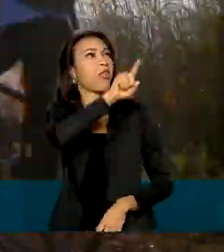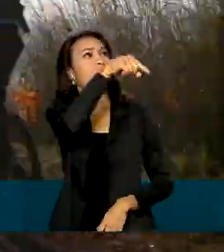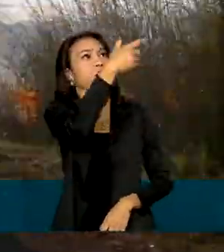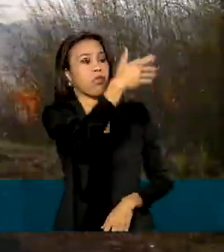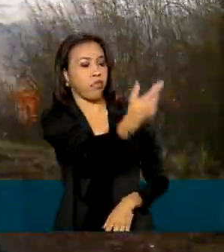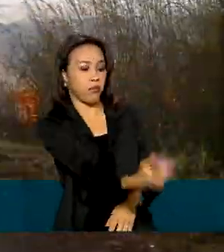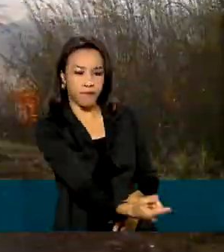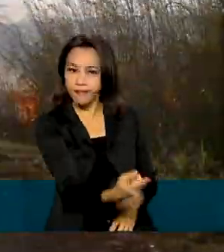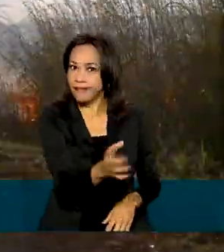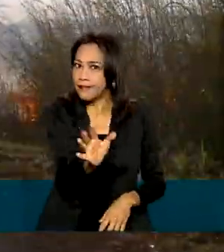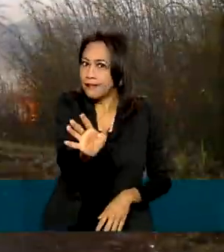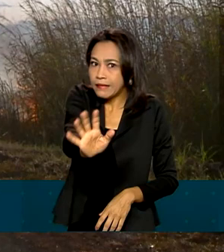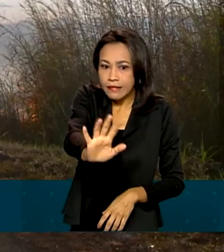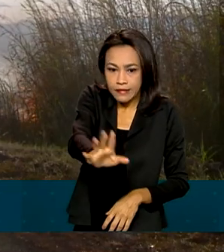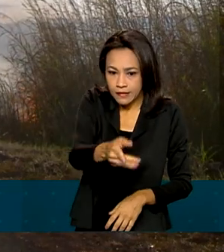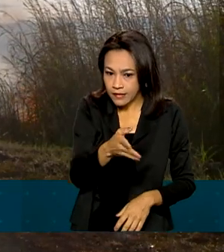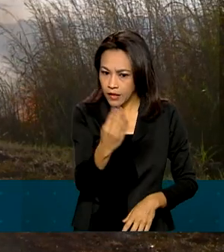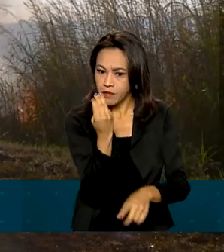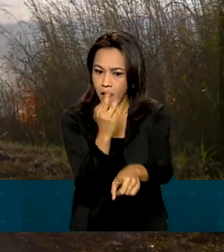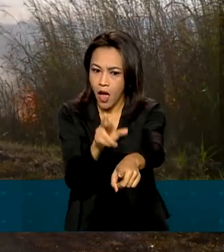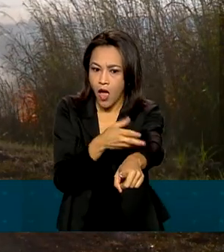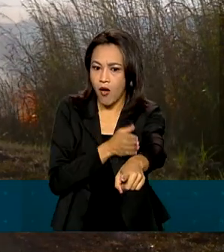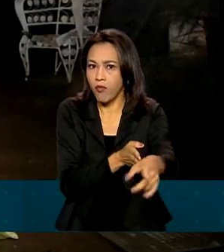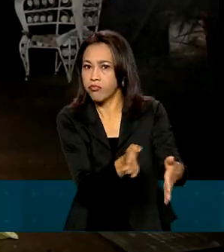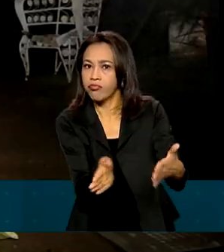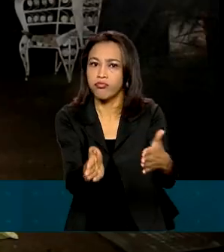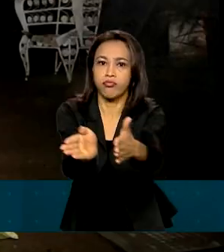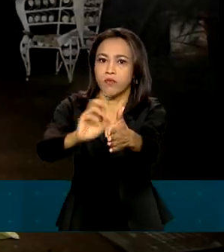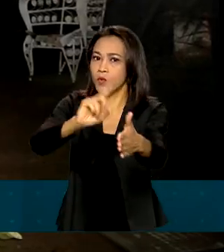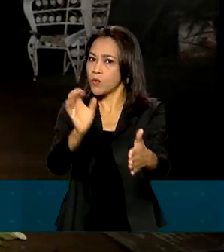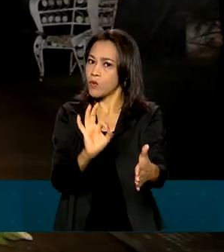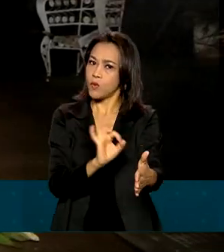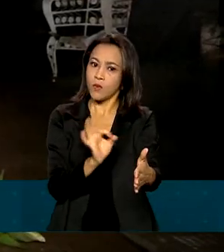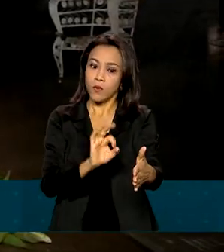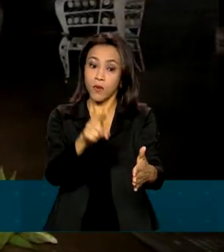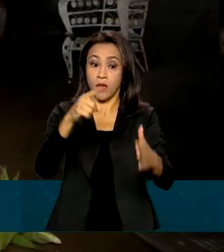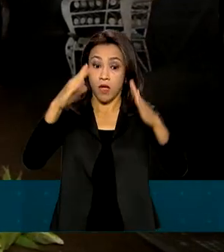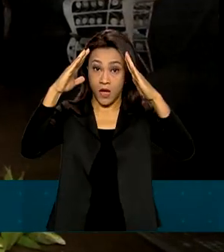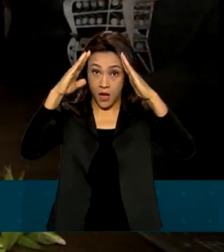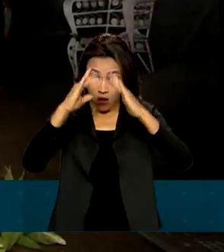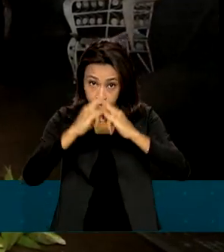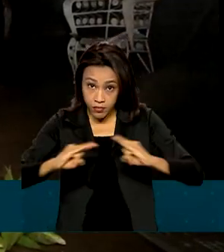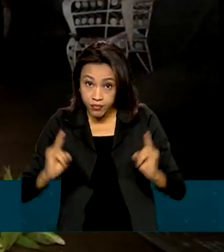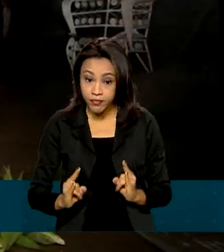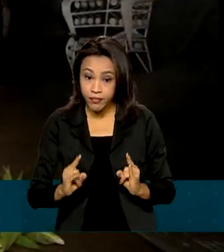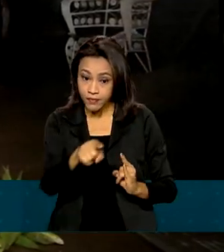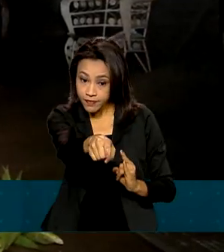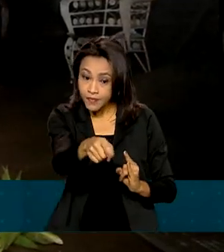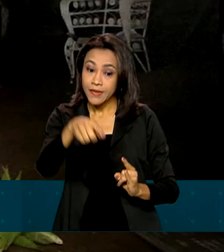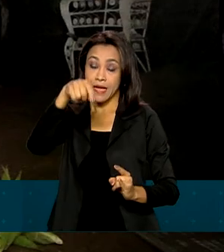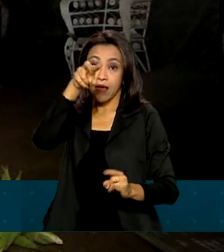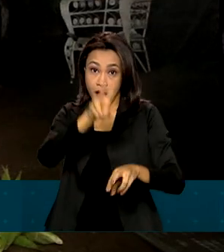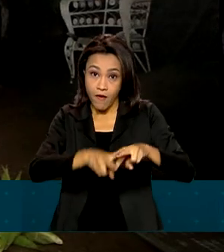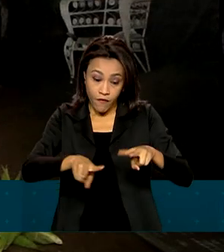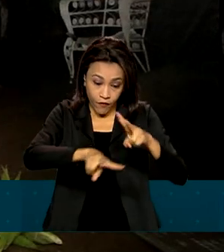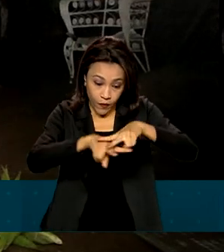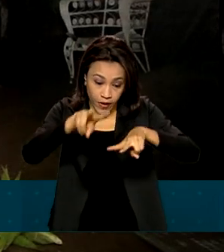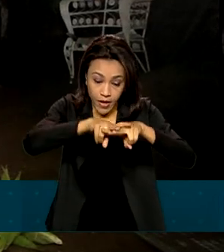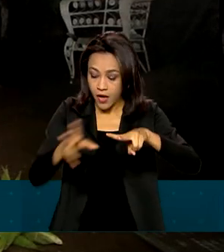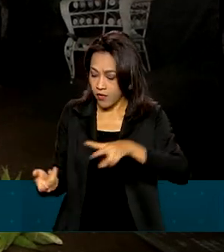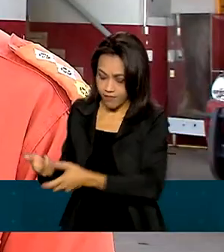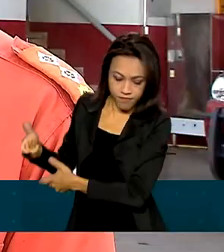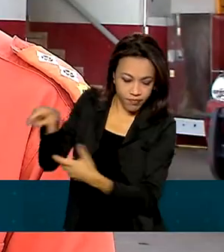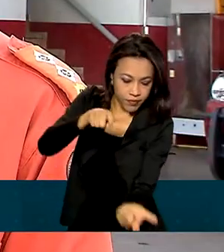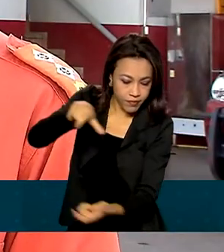acostamentos de rodovias e regiões de matas. Acampou? Apague a fogueira com água ou abafe com